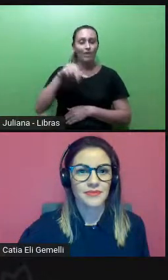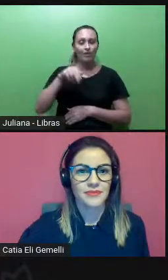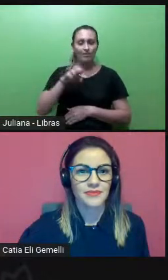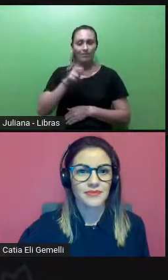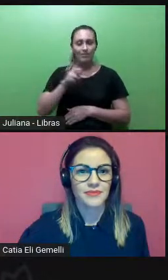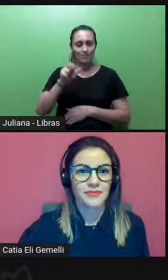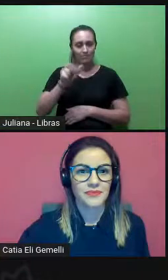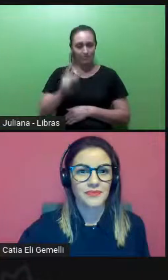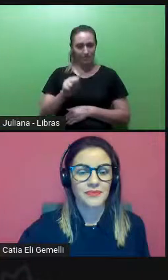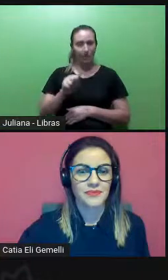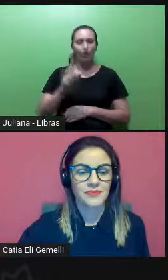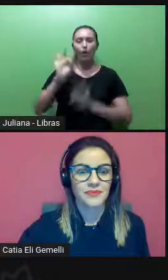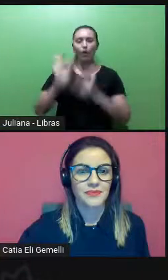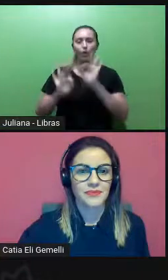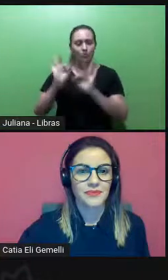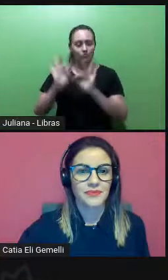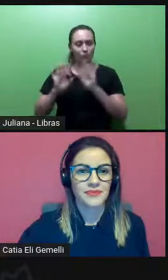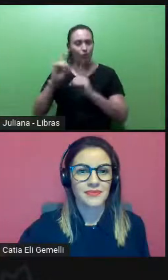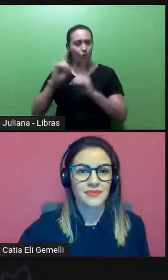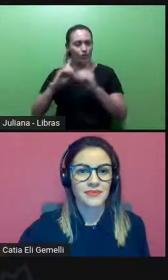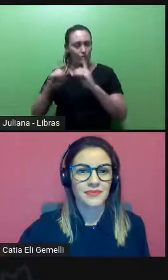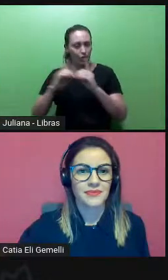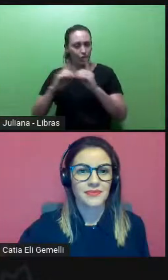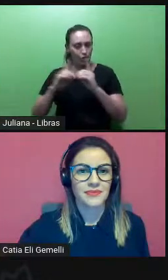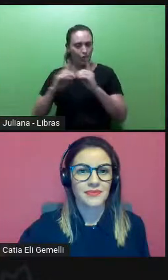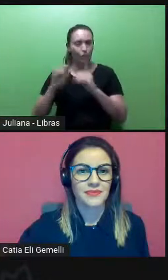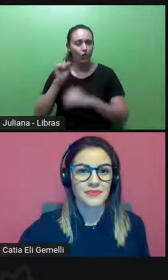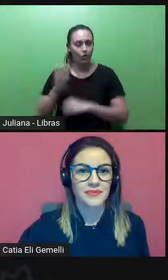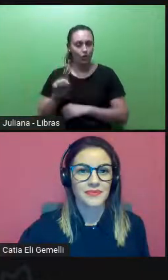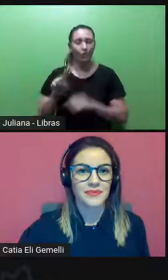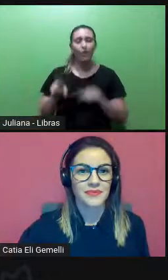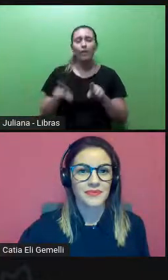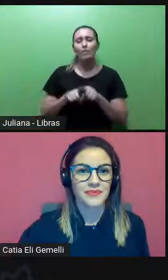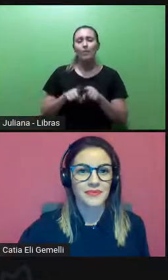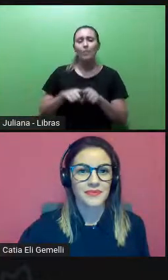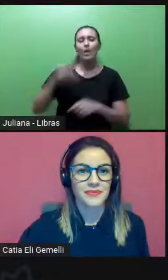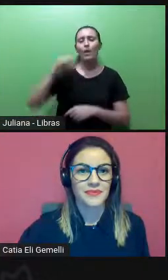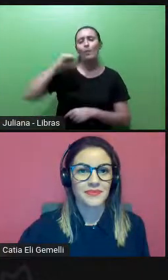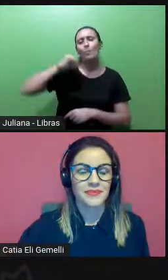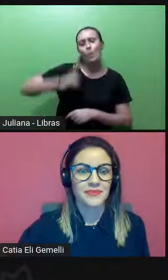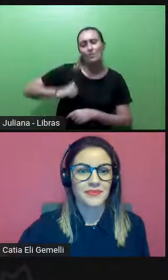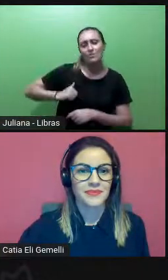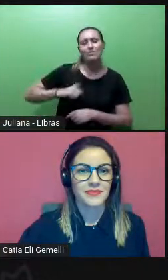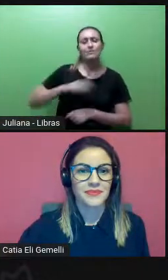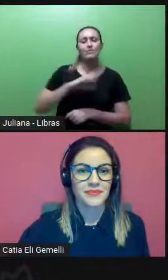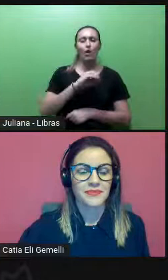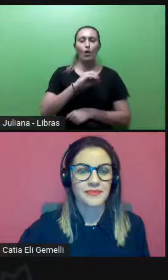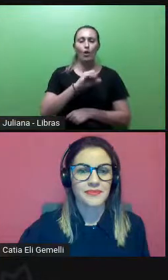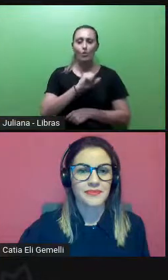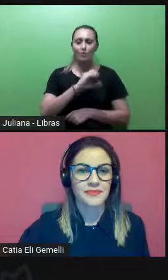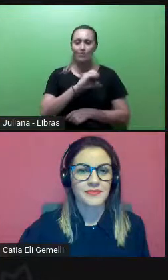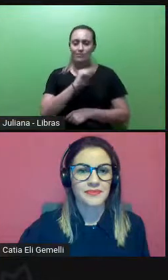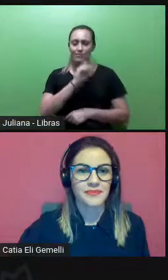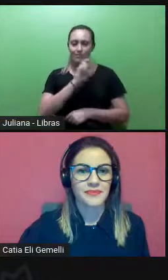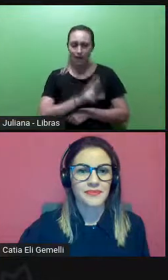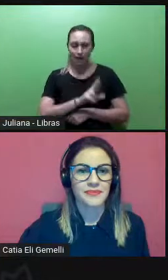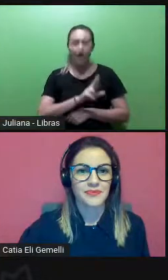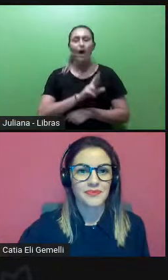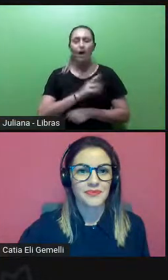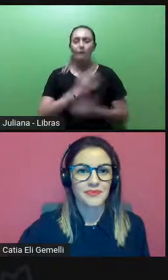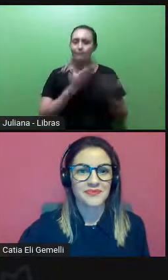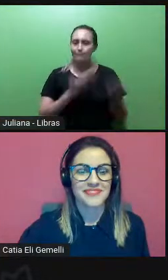Os nossos bolsistas, né? Oscar e a Ana, que estão aqui do ladinho. Todos os bolsistas. E muito